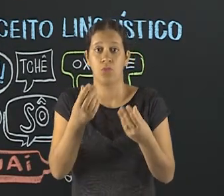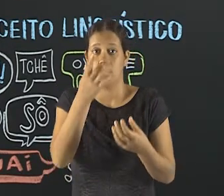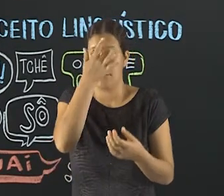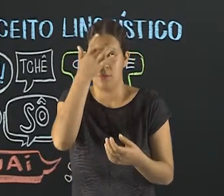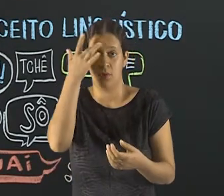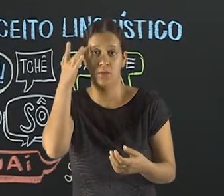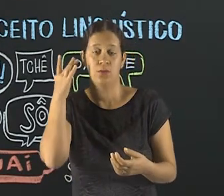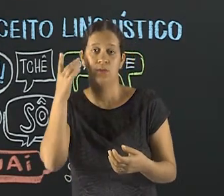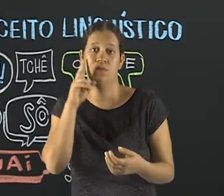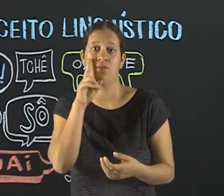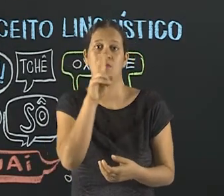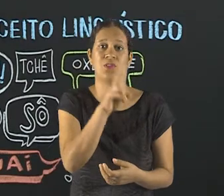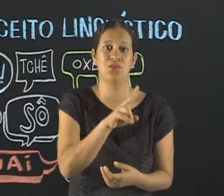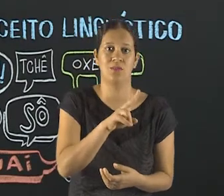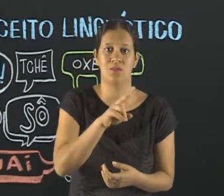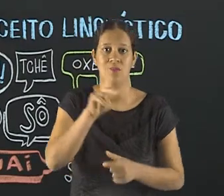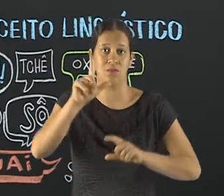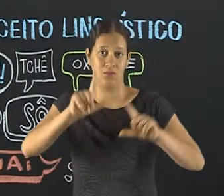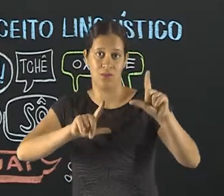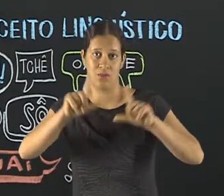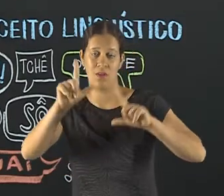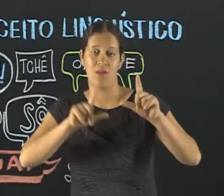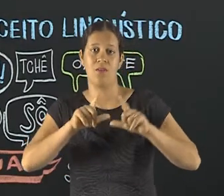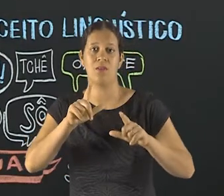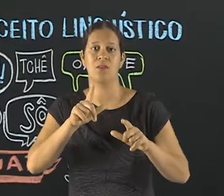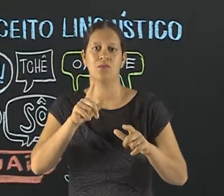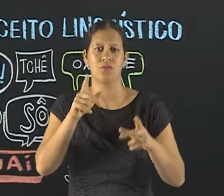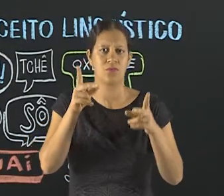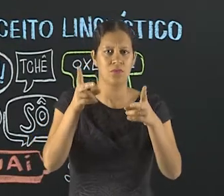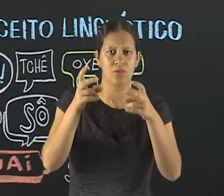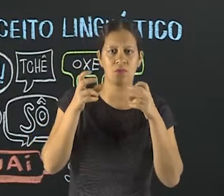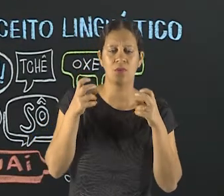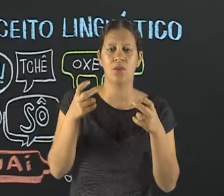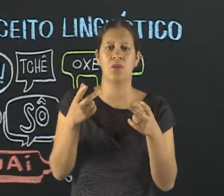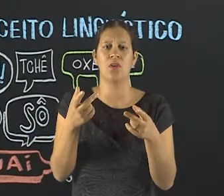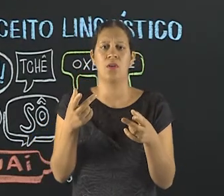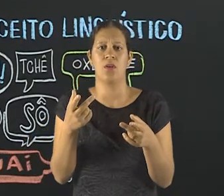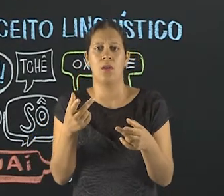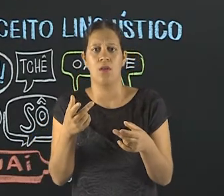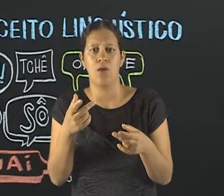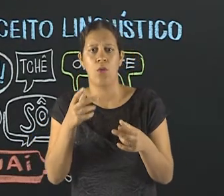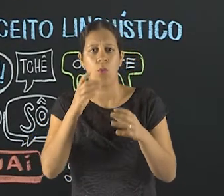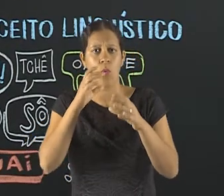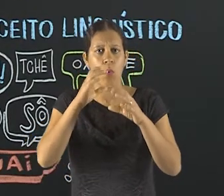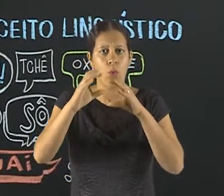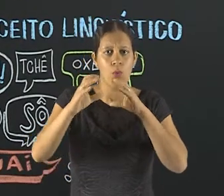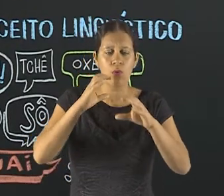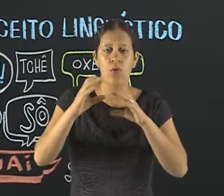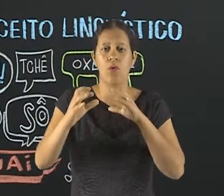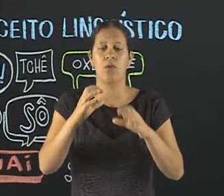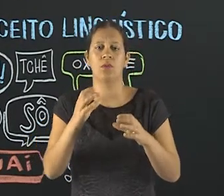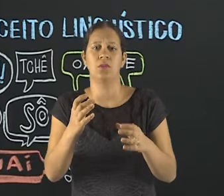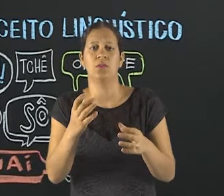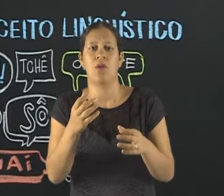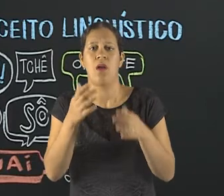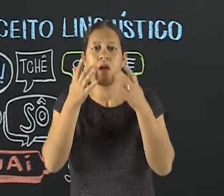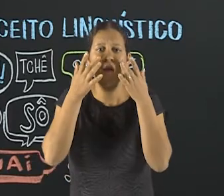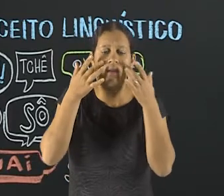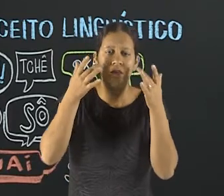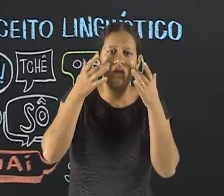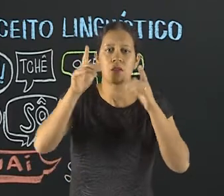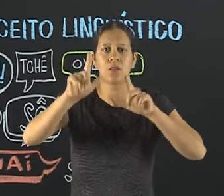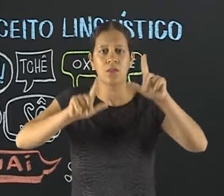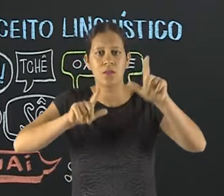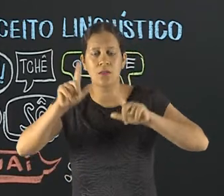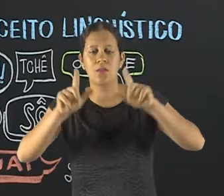assiste a um produto televisivo, reconhece uma língua portuguesa que está num telejornal, numa telenovela, da maneira que uma ator, uma